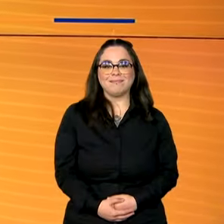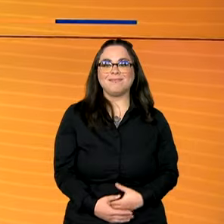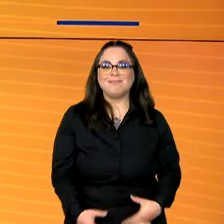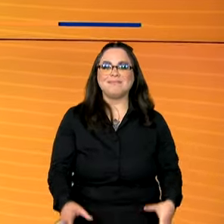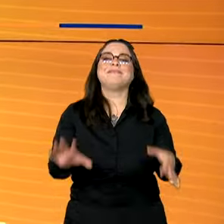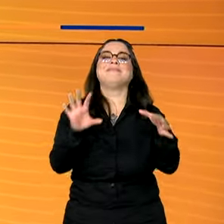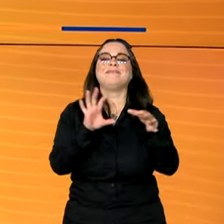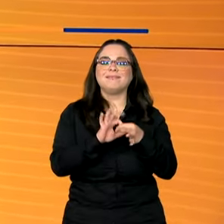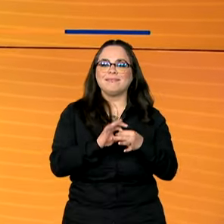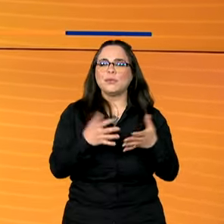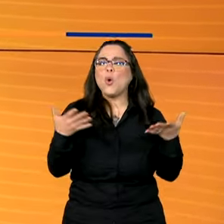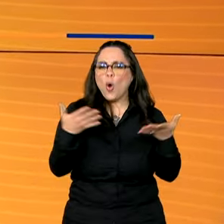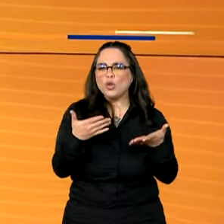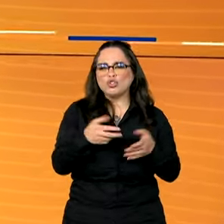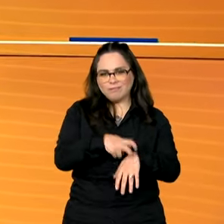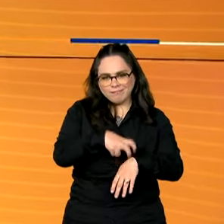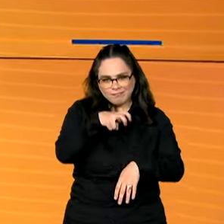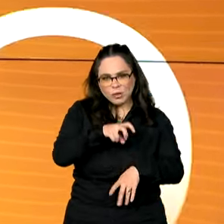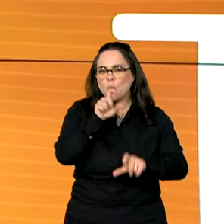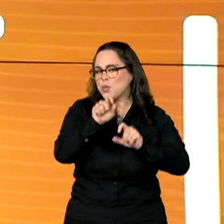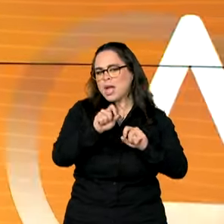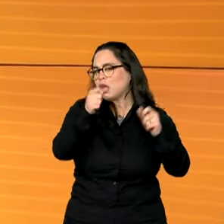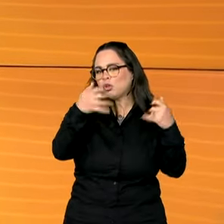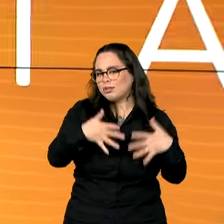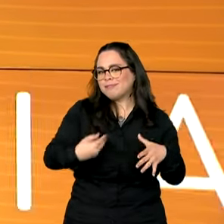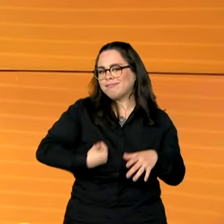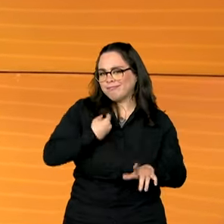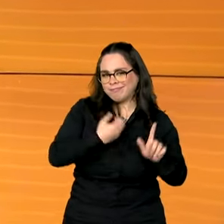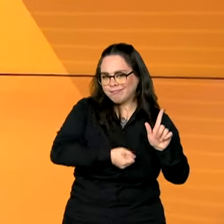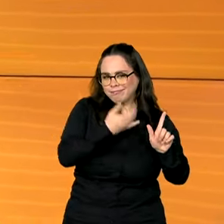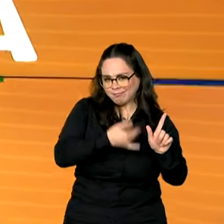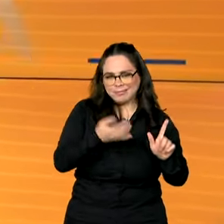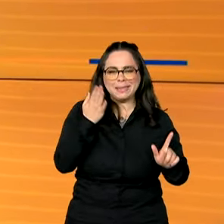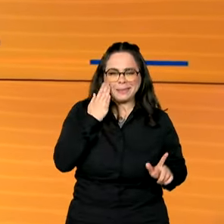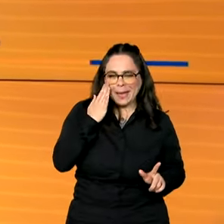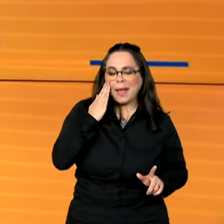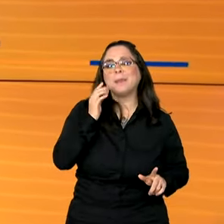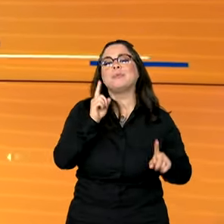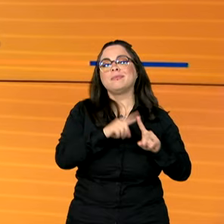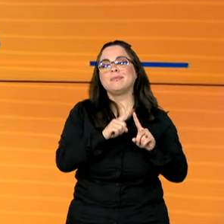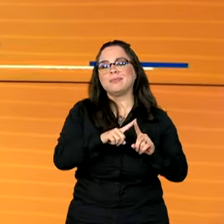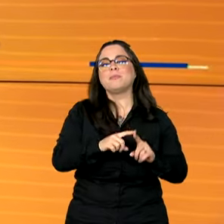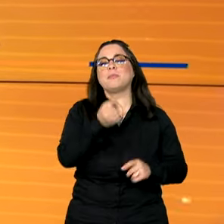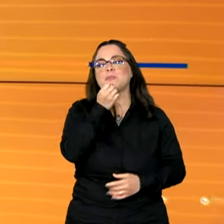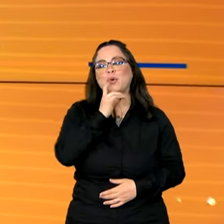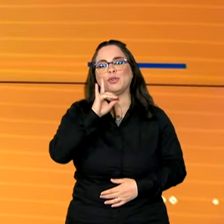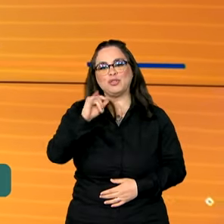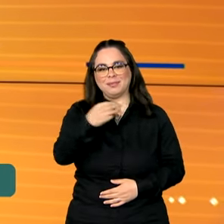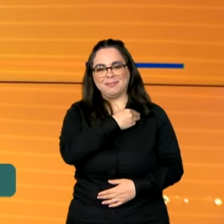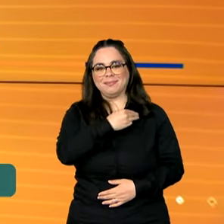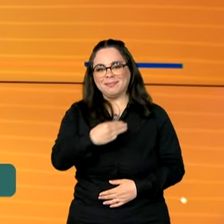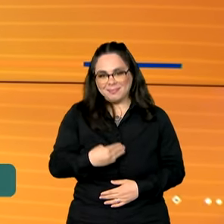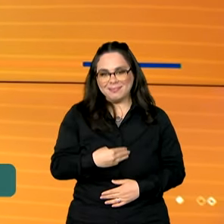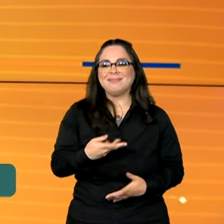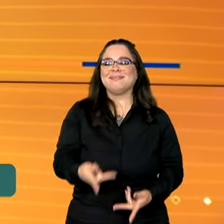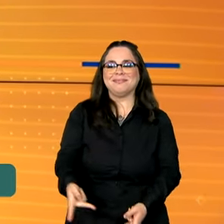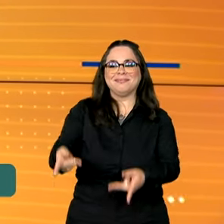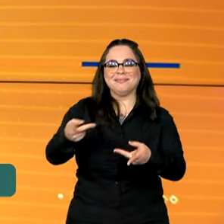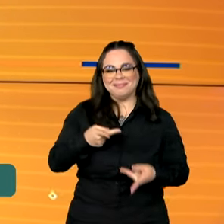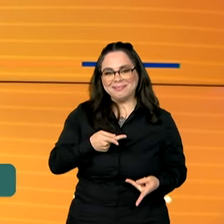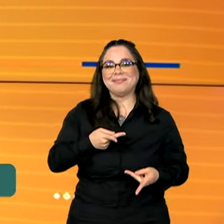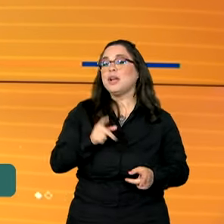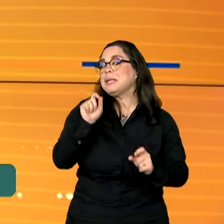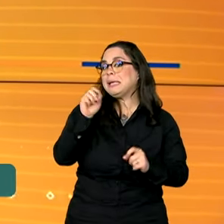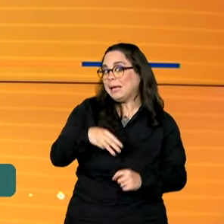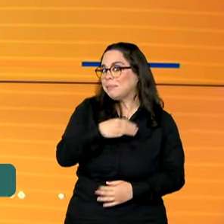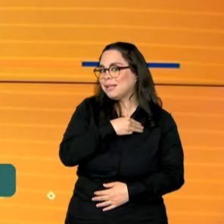Estamos de volta. Olha, hoje mais cedo, quem acompanha o canal Gov sabe que teve o programa Bom Dia, Ministro, que desta